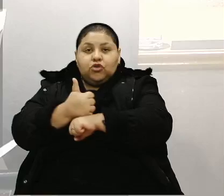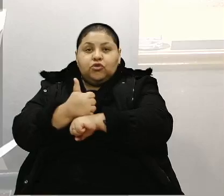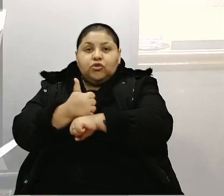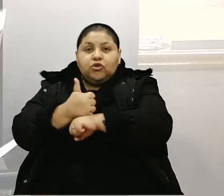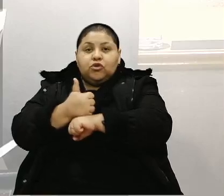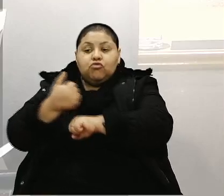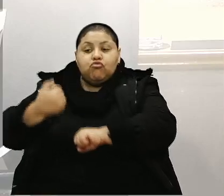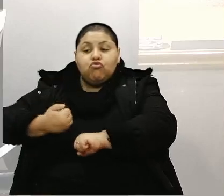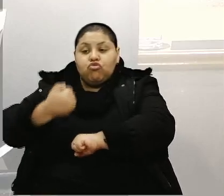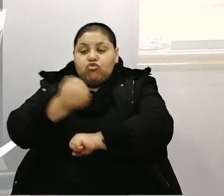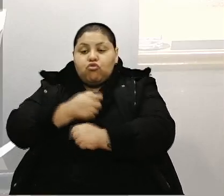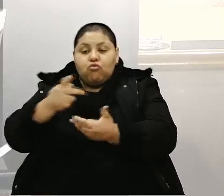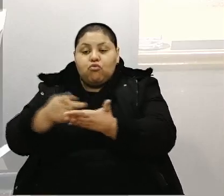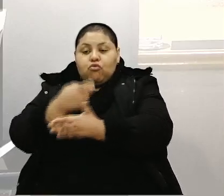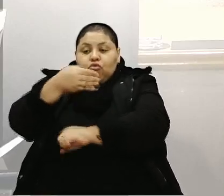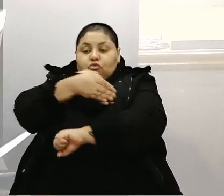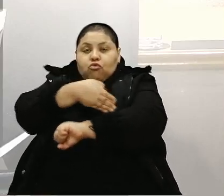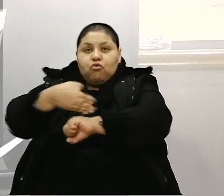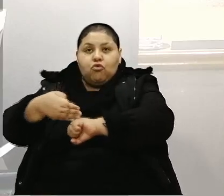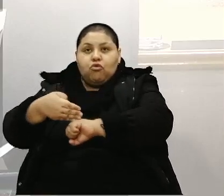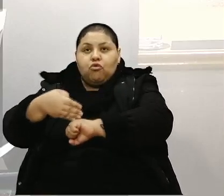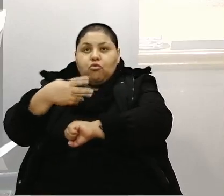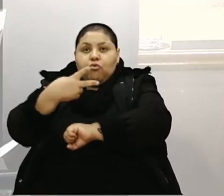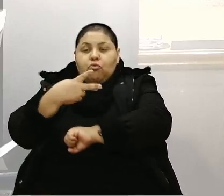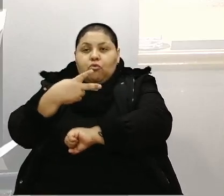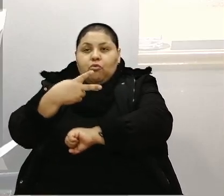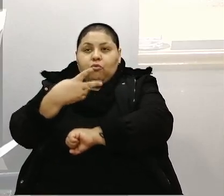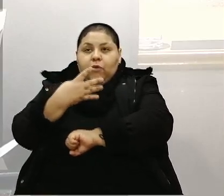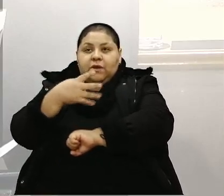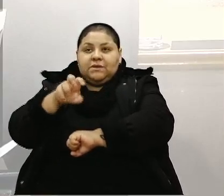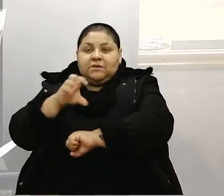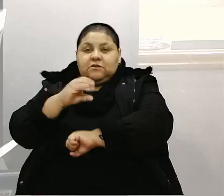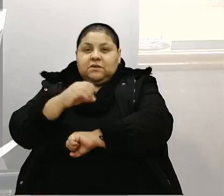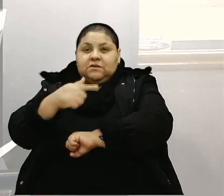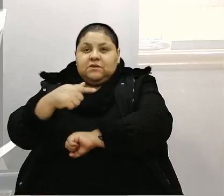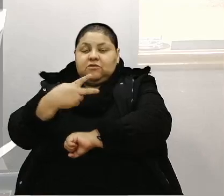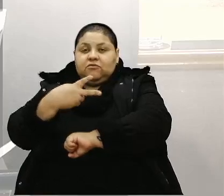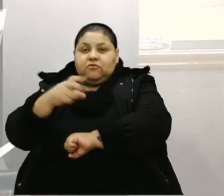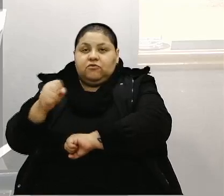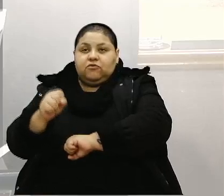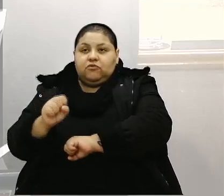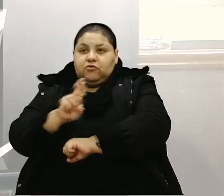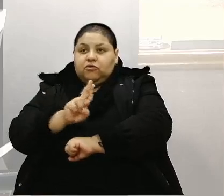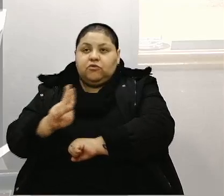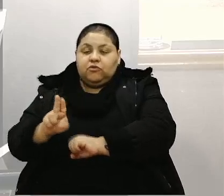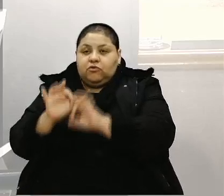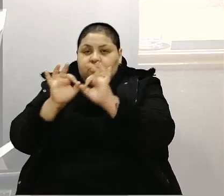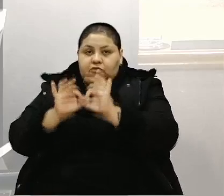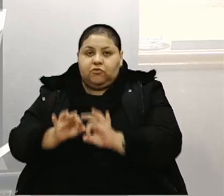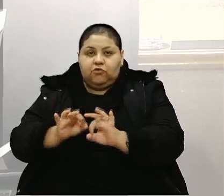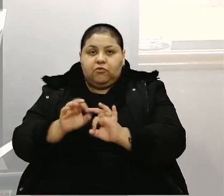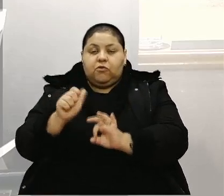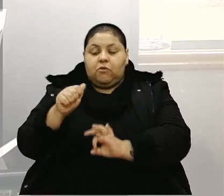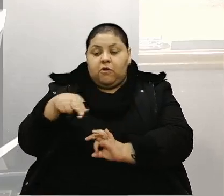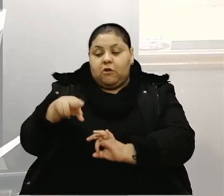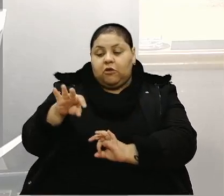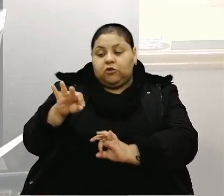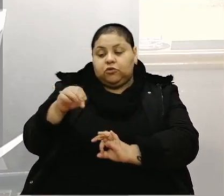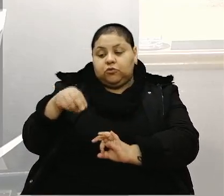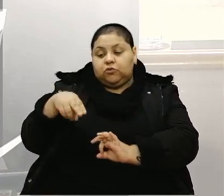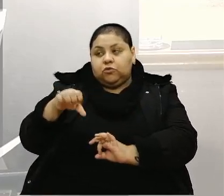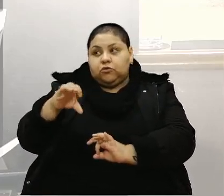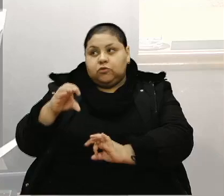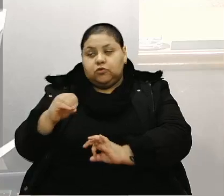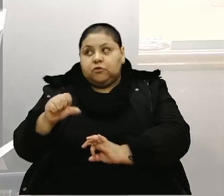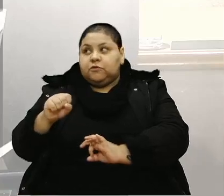da rua 450728, pelo nome correto, rua Antônio Ricardo Sartori, na